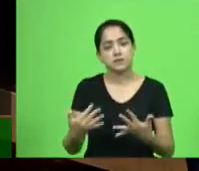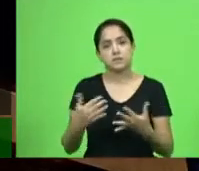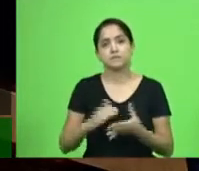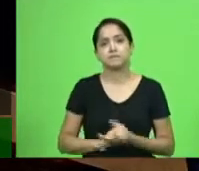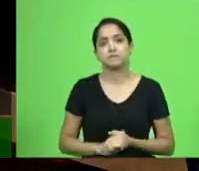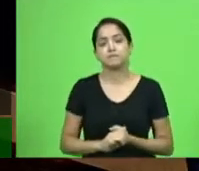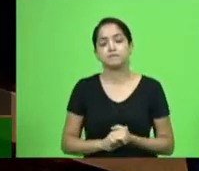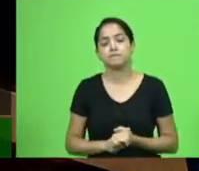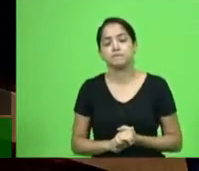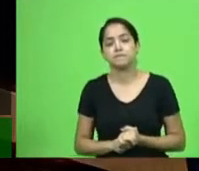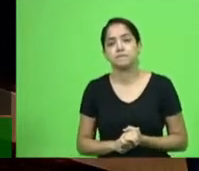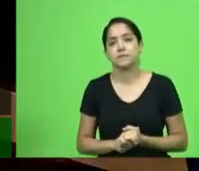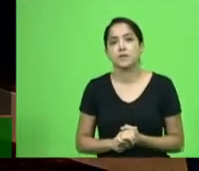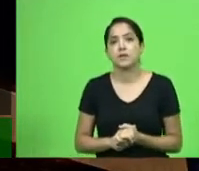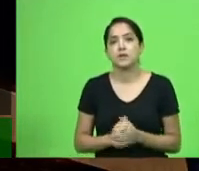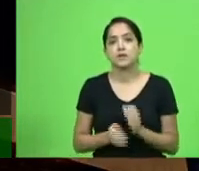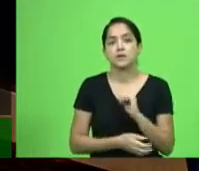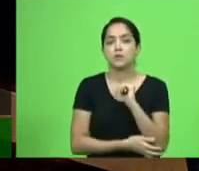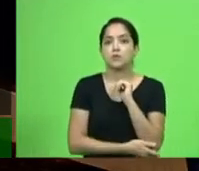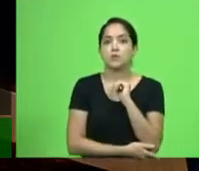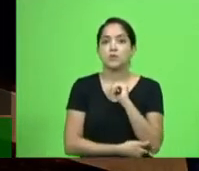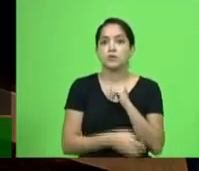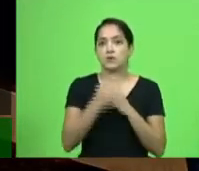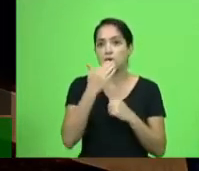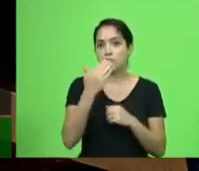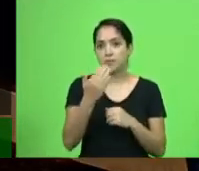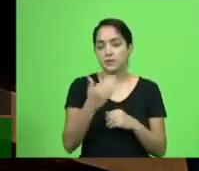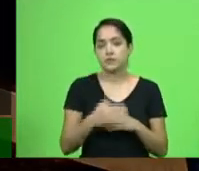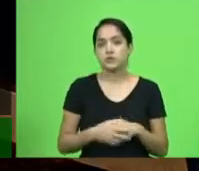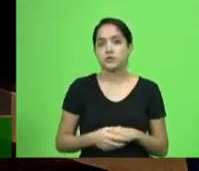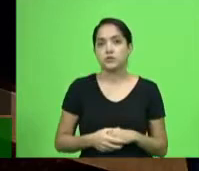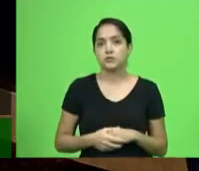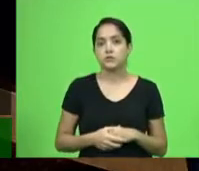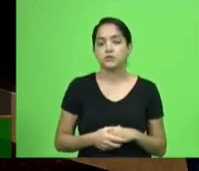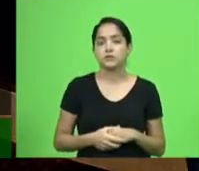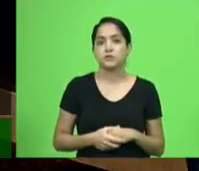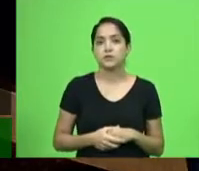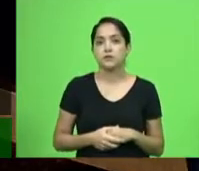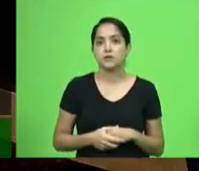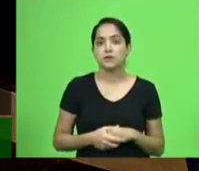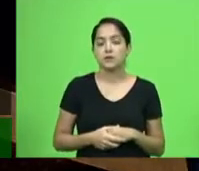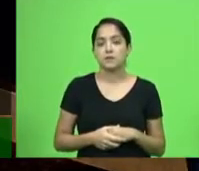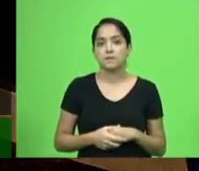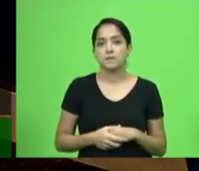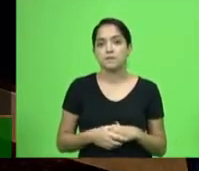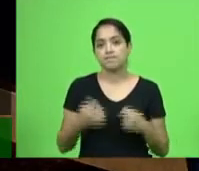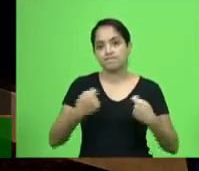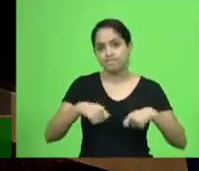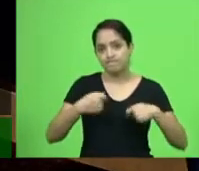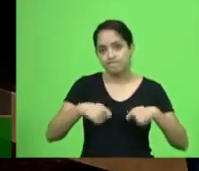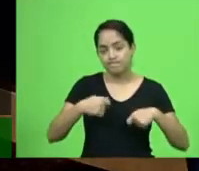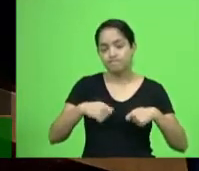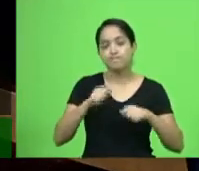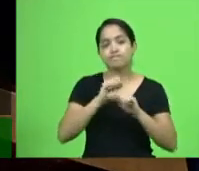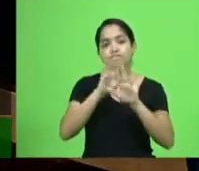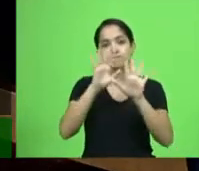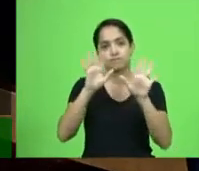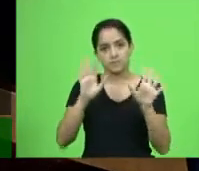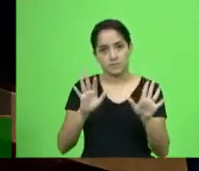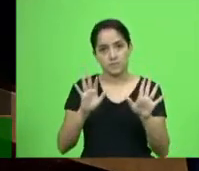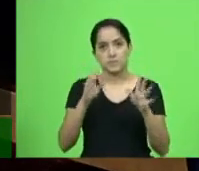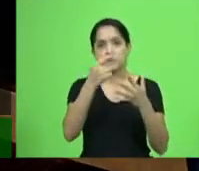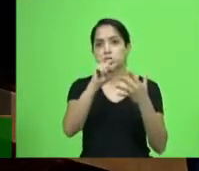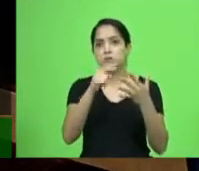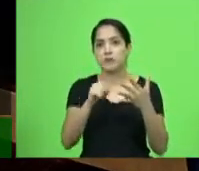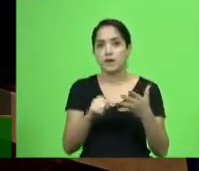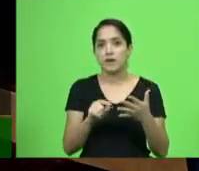esclarecido. Quanto ao pedido, eu acho que nós precisamos realmente esclarecer essas questões,